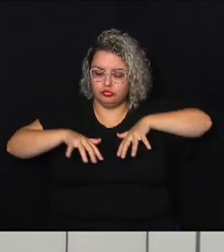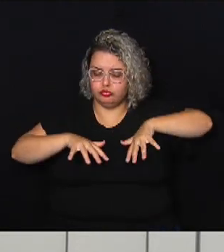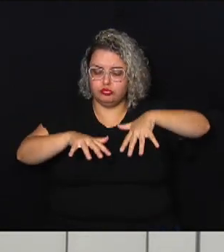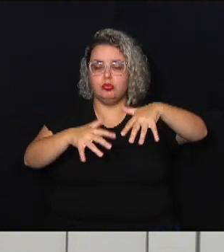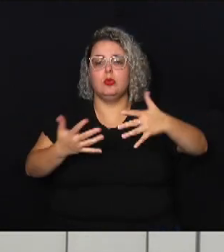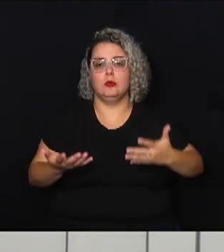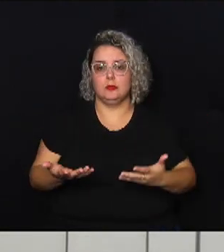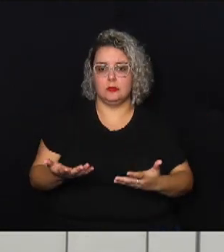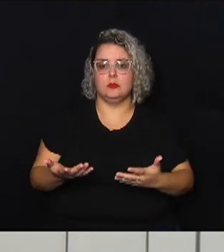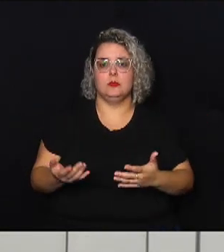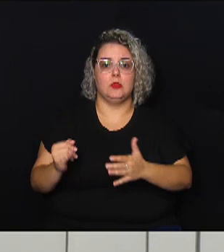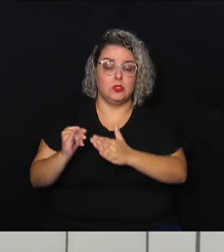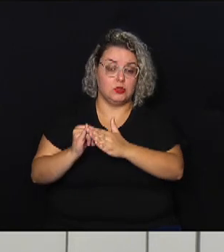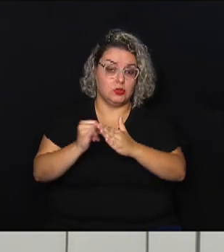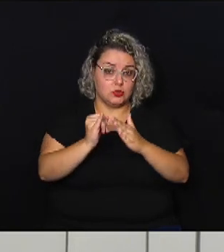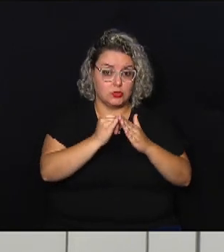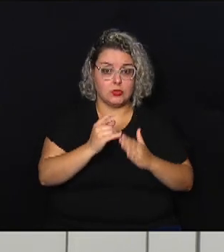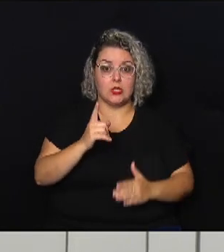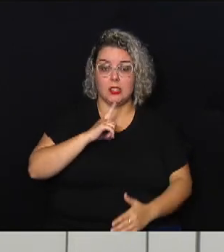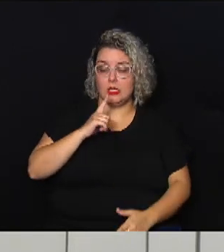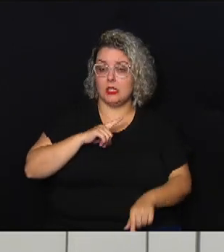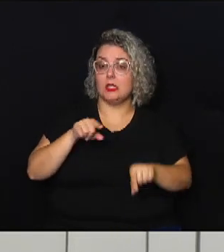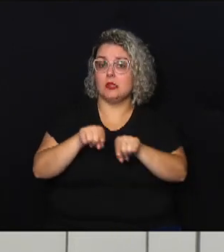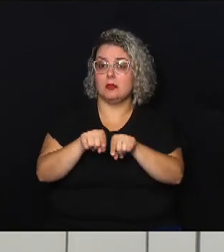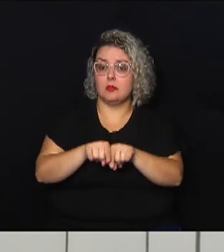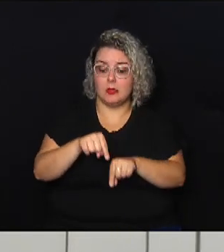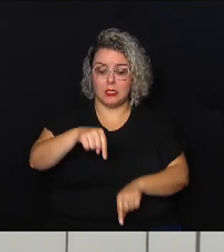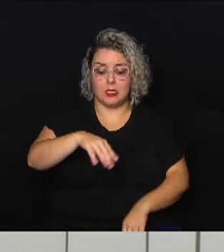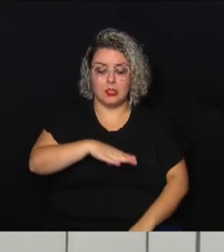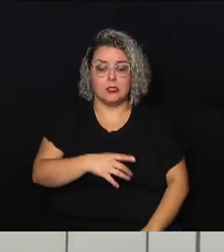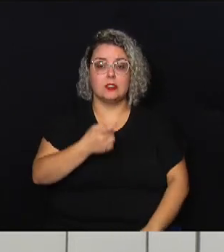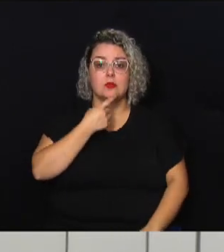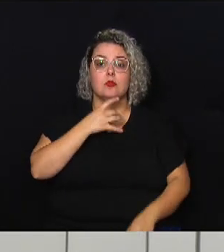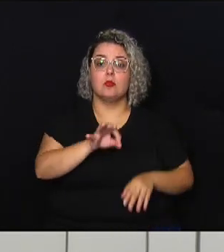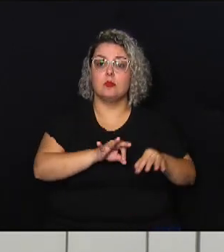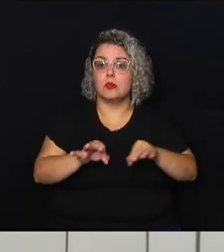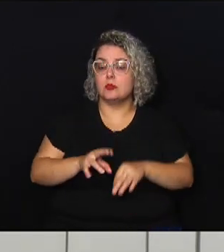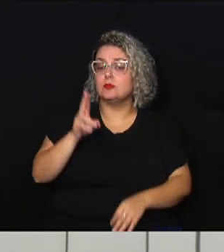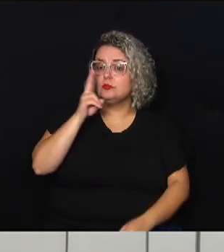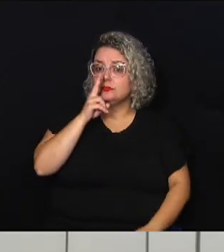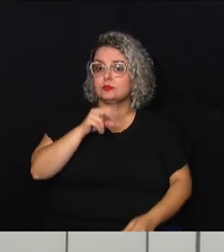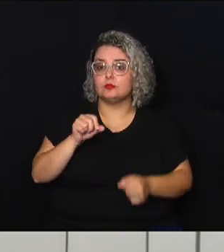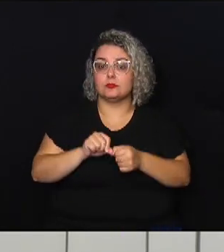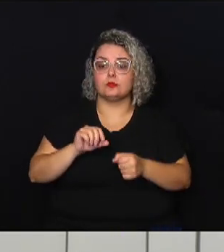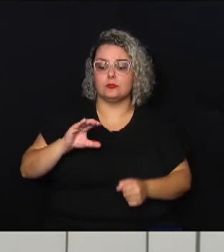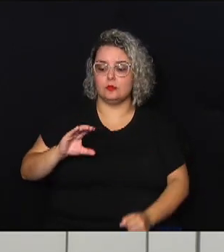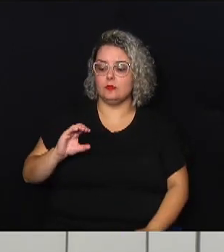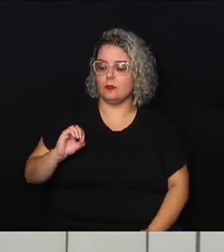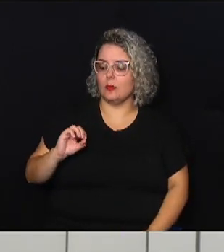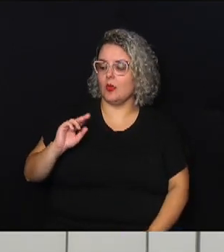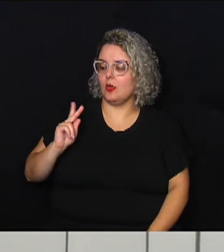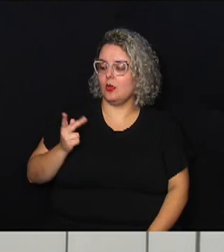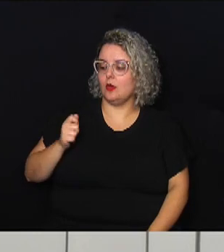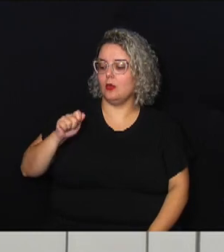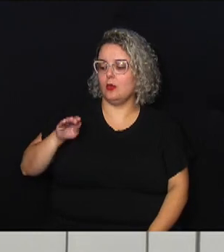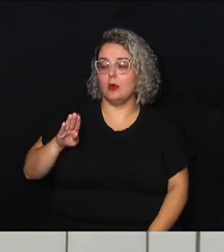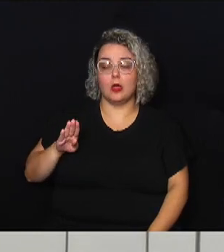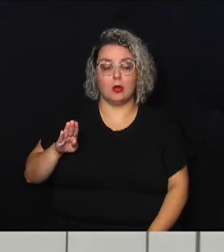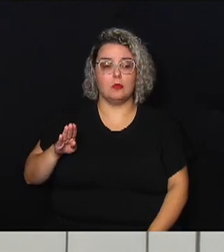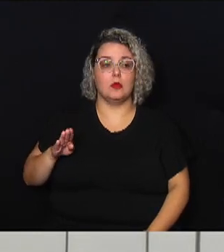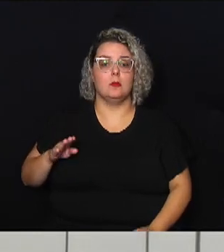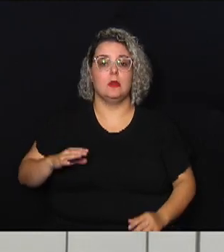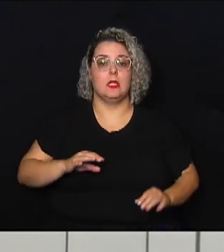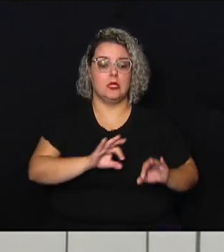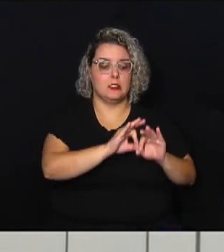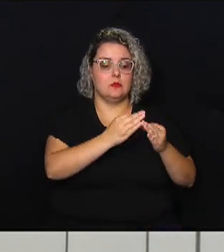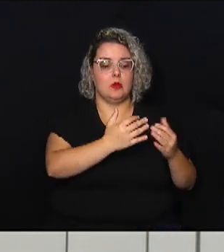imóveis, inclusive a gente tem em Campinas um plano emergencial feito pela Coab para retirada dessas famílias, enquanto